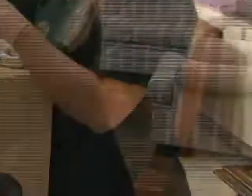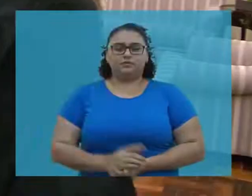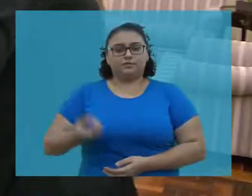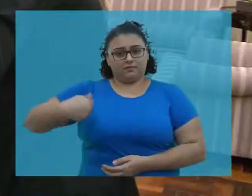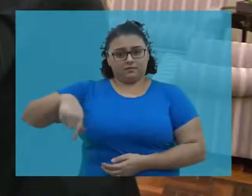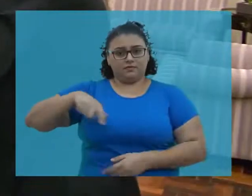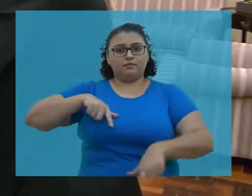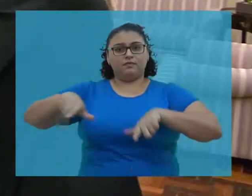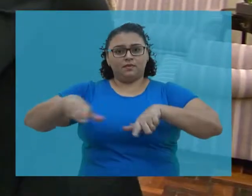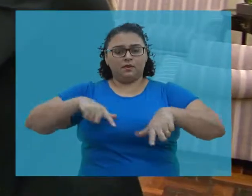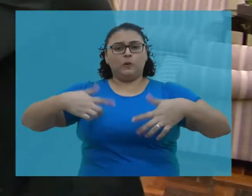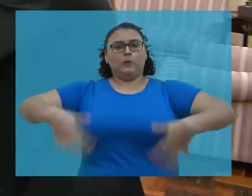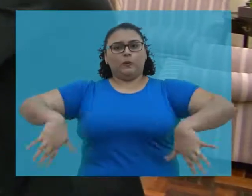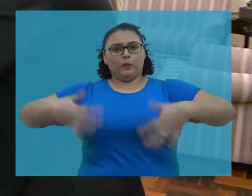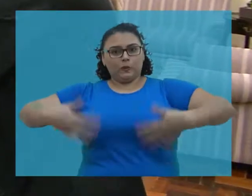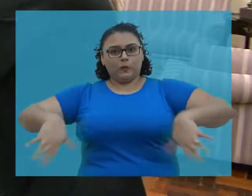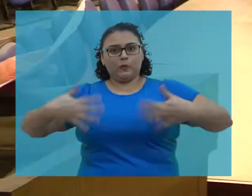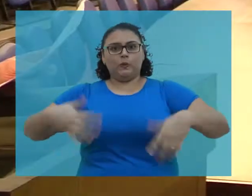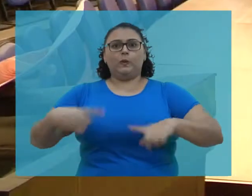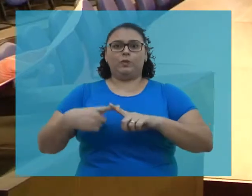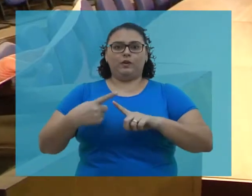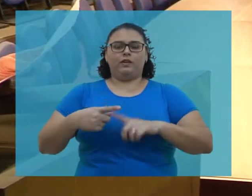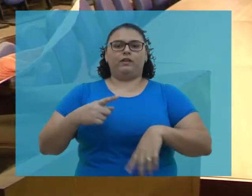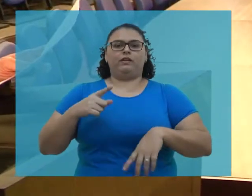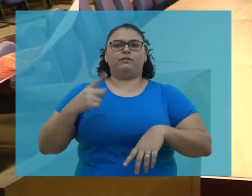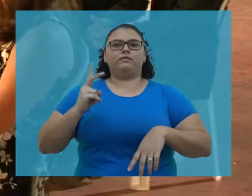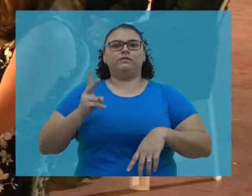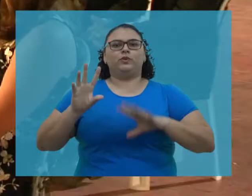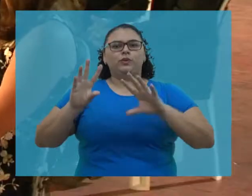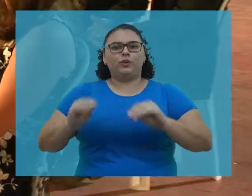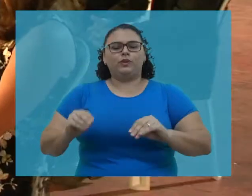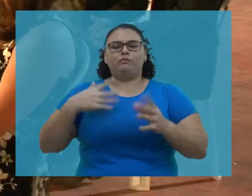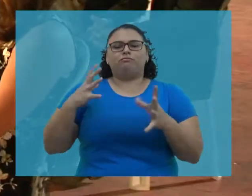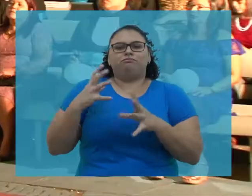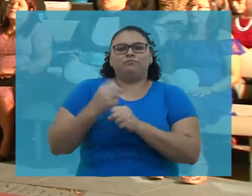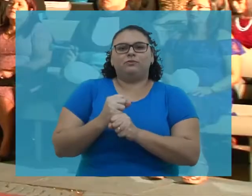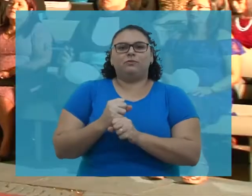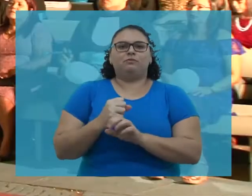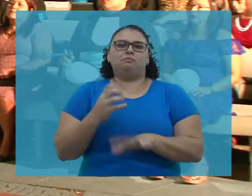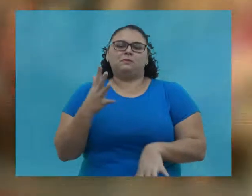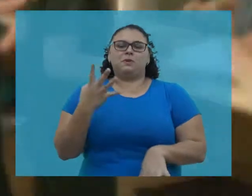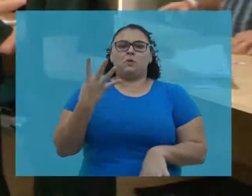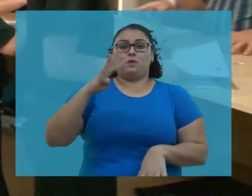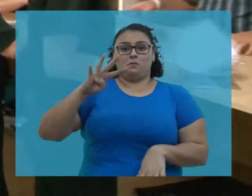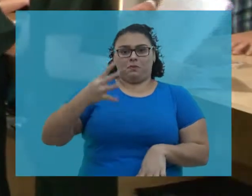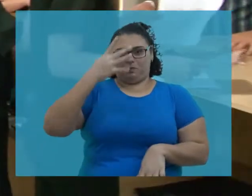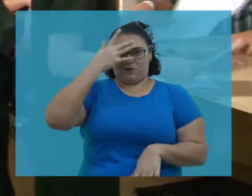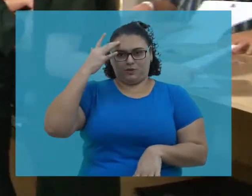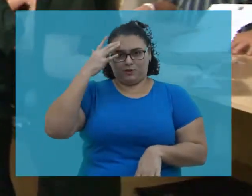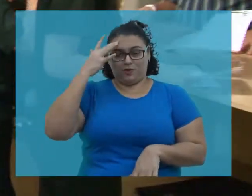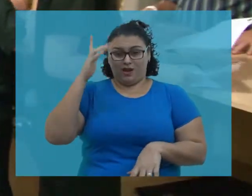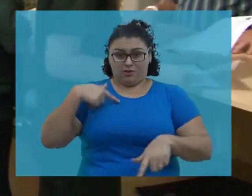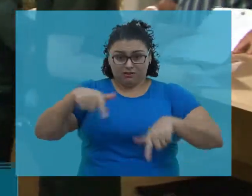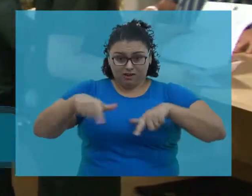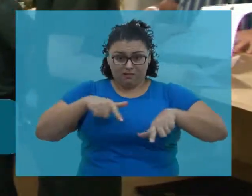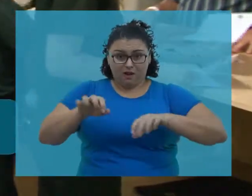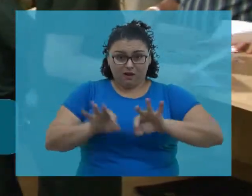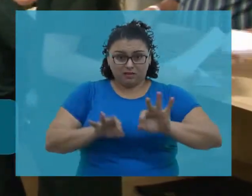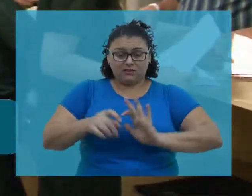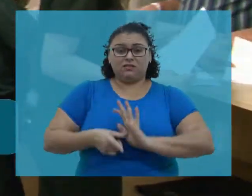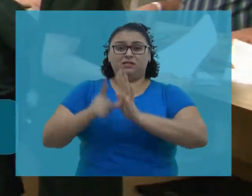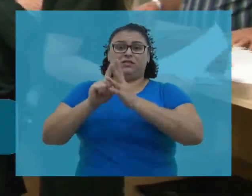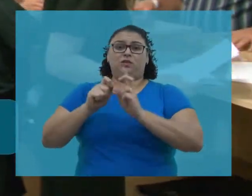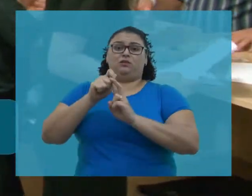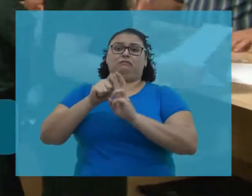Música A gente realiza um trabalho grandioso, porque a gente lida todas as noites com o público em torno de 4 mil pessoas. E esse trabalho começa dois, três